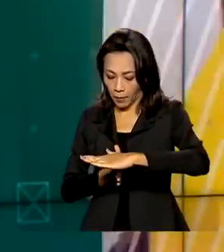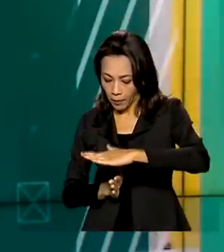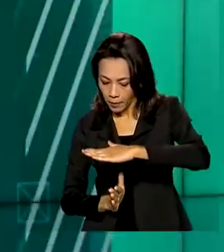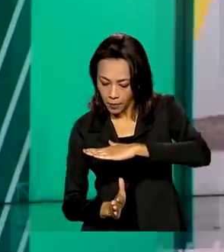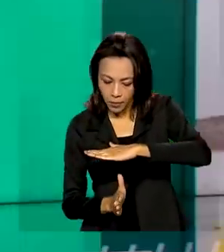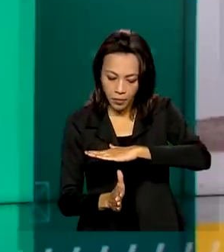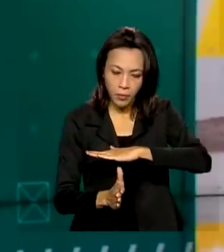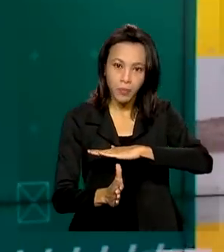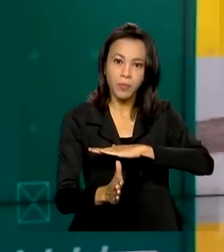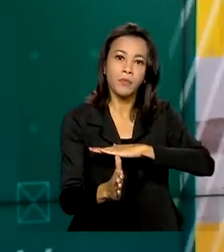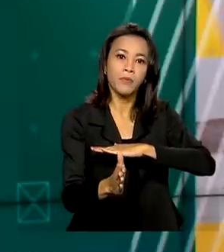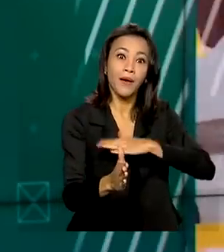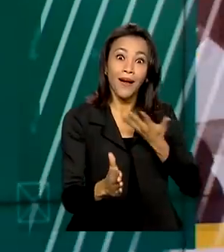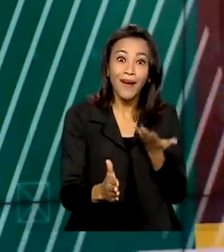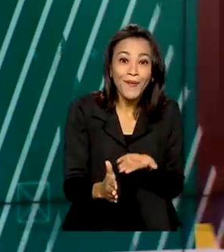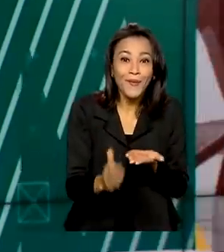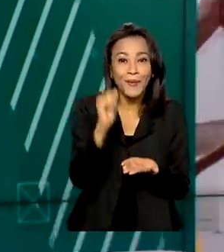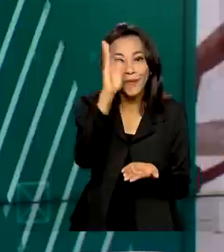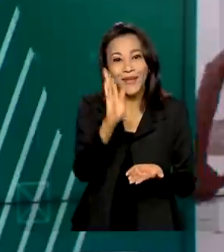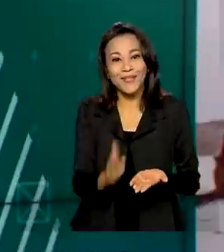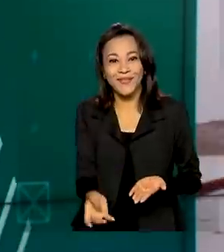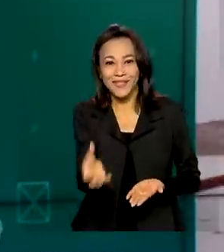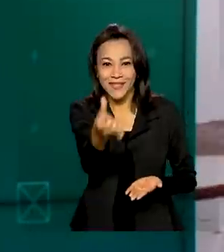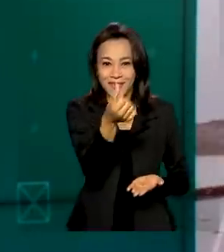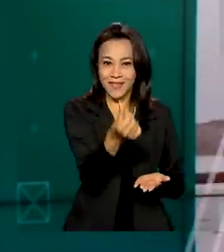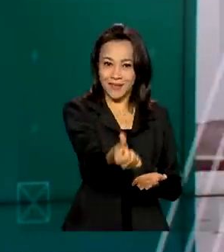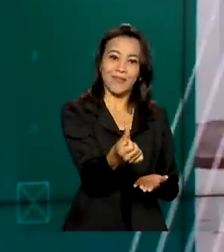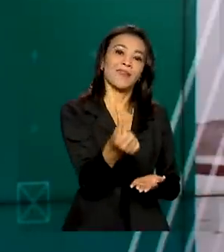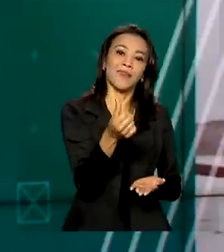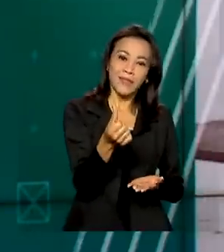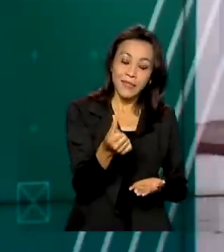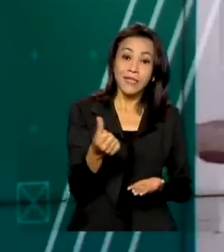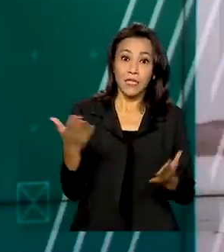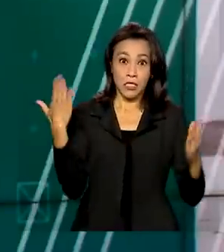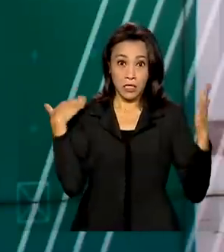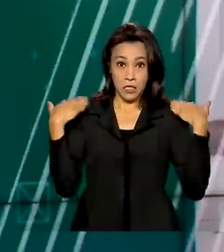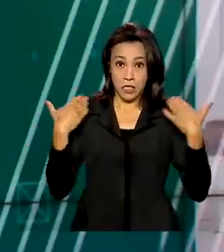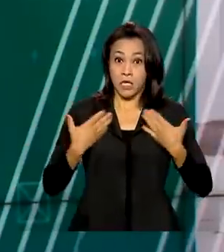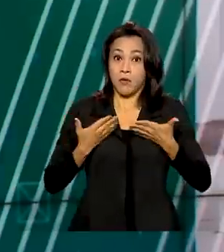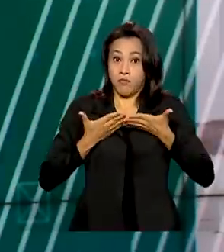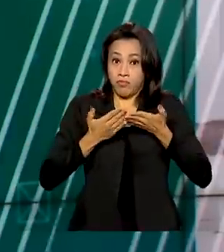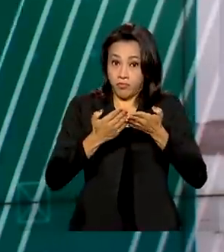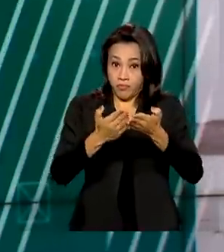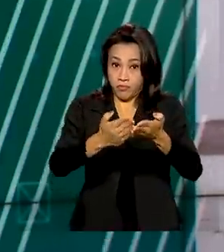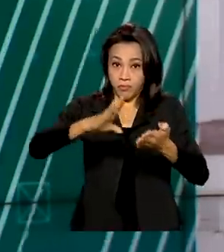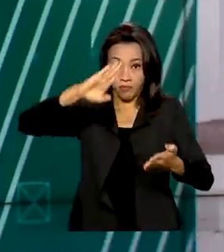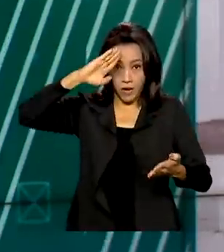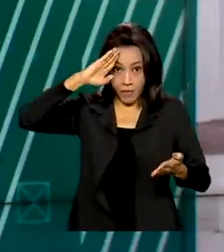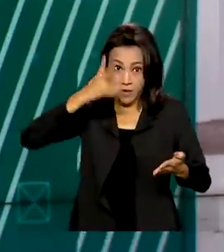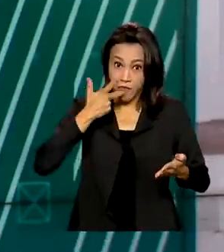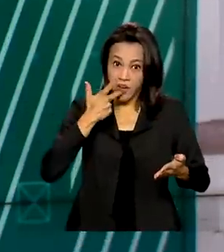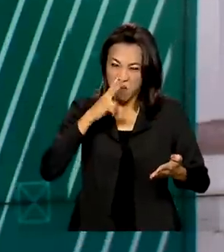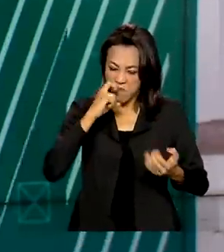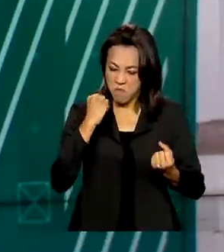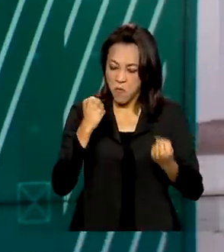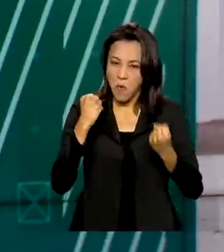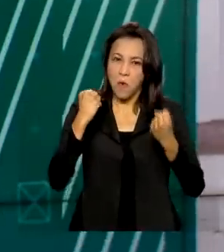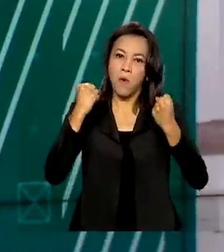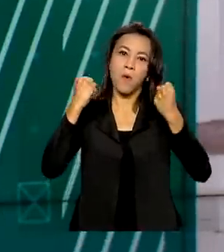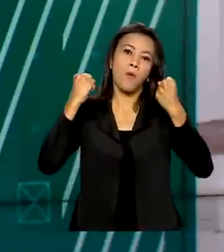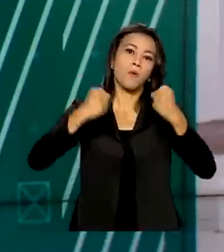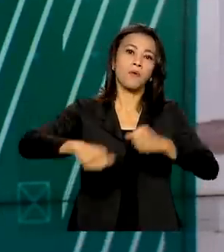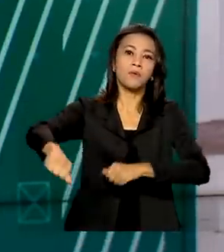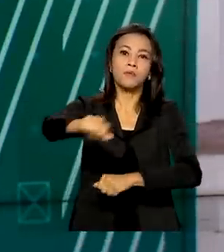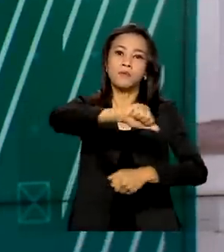Agora o Brasil conta com seis submarinos e, segundo a Marinha, passa a ter a força naval mais poderosa da